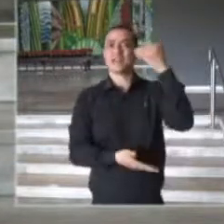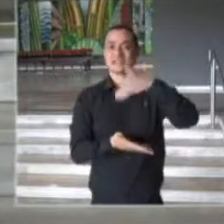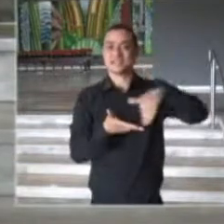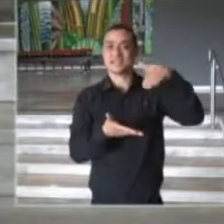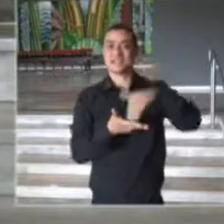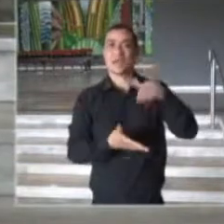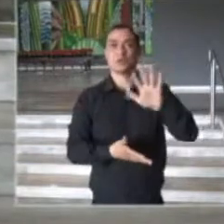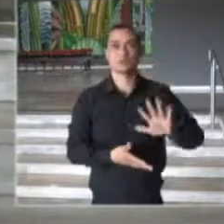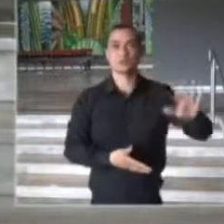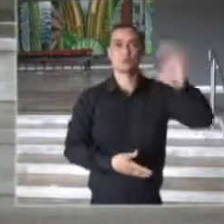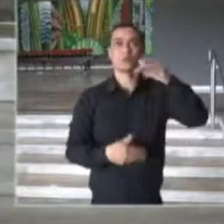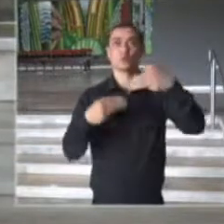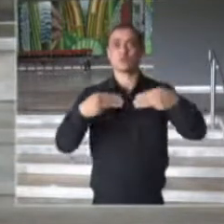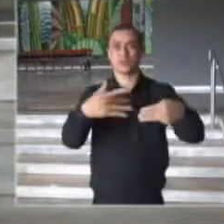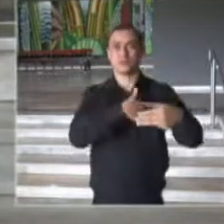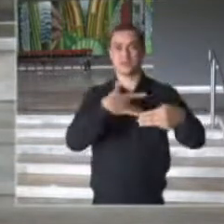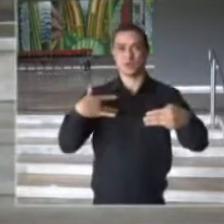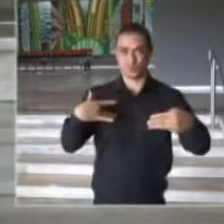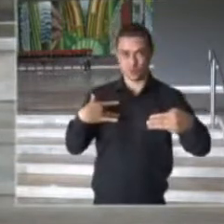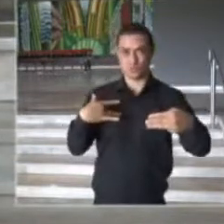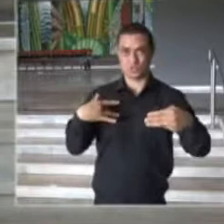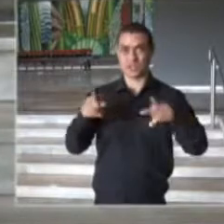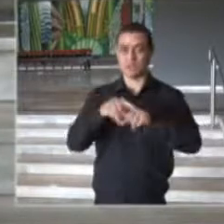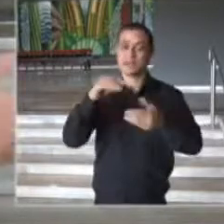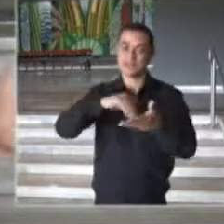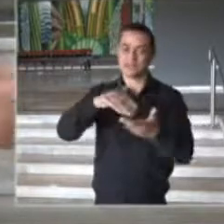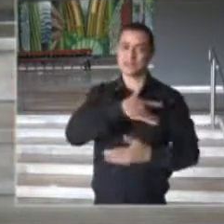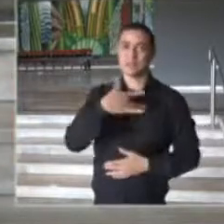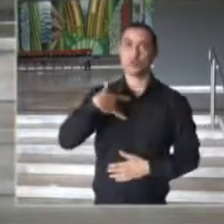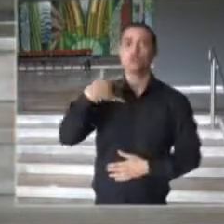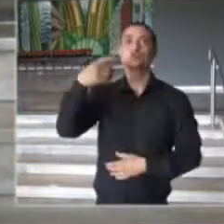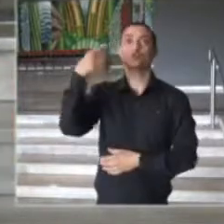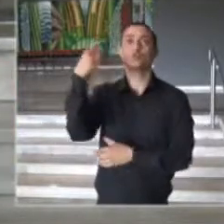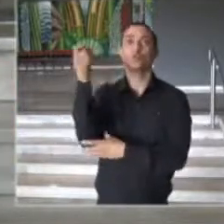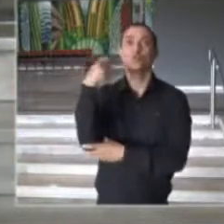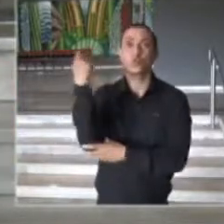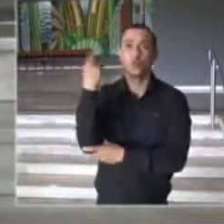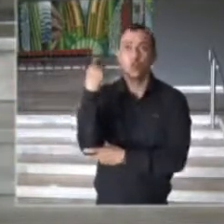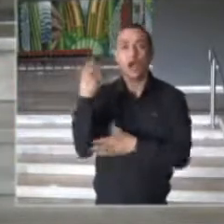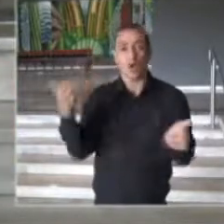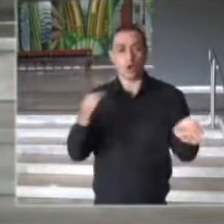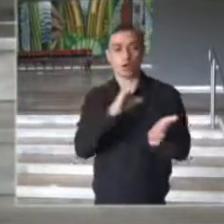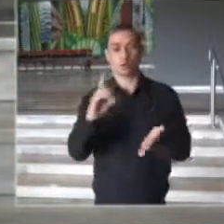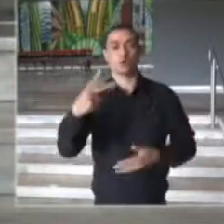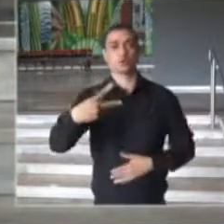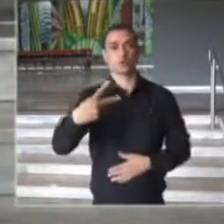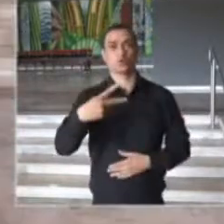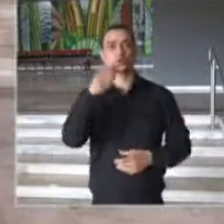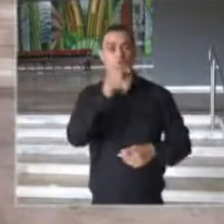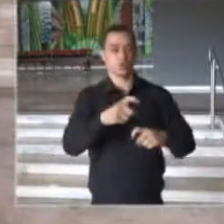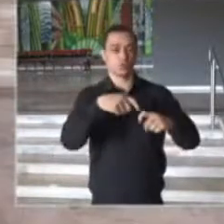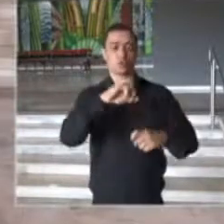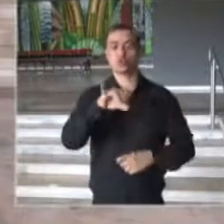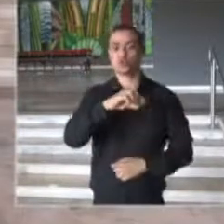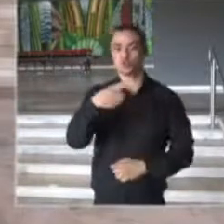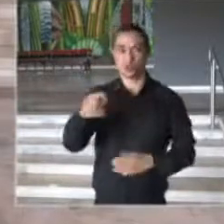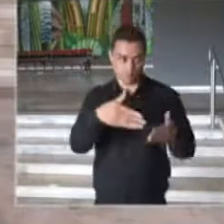executivo do Ministério da Saúde e ex-secretário da Saúde também do Estado do Rio Grande do Sul e o nosso coordenador executivo, doutor João Gabardo.